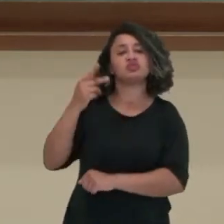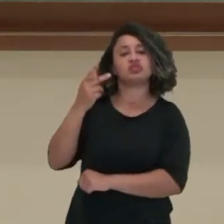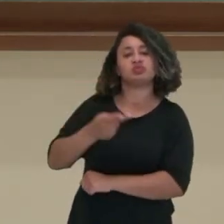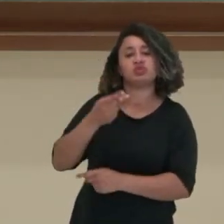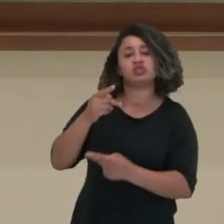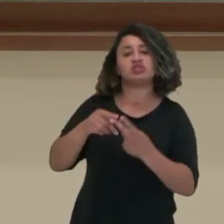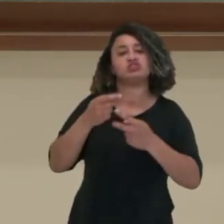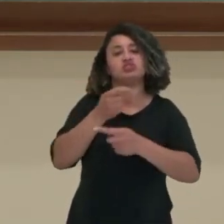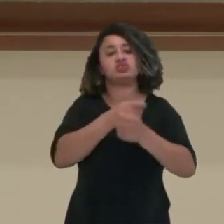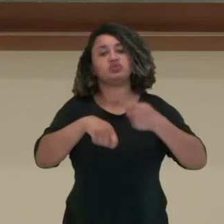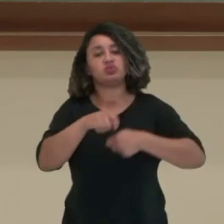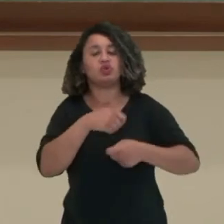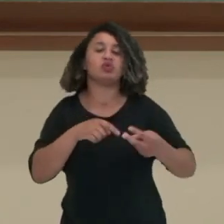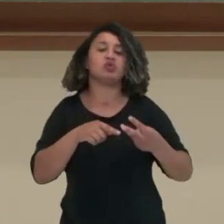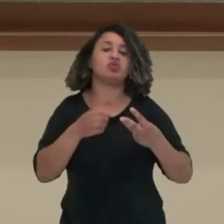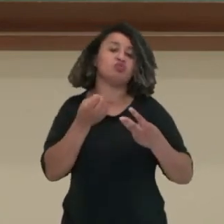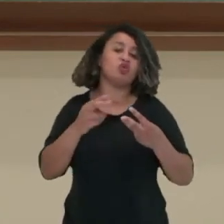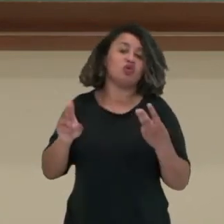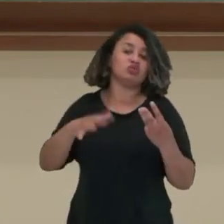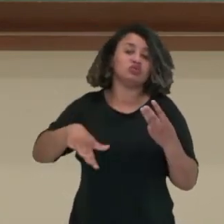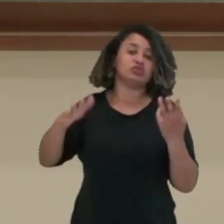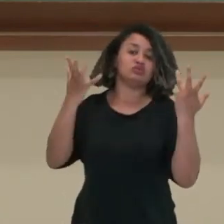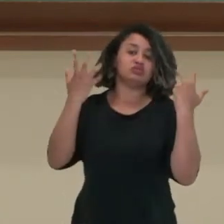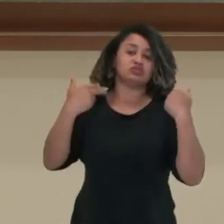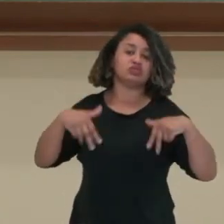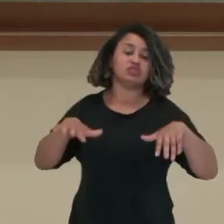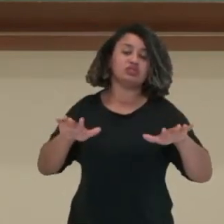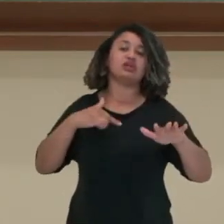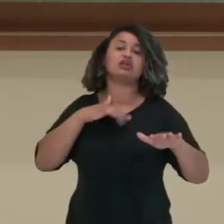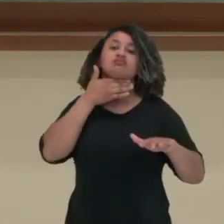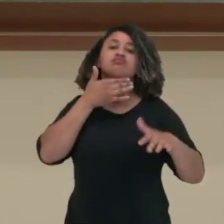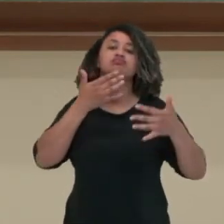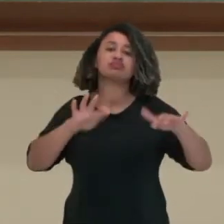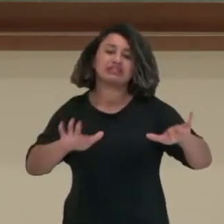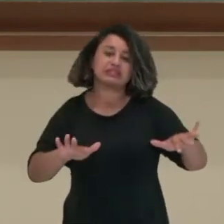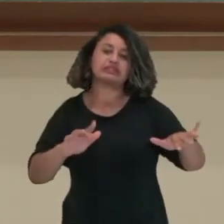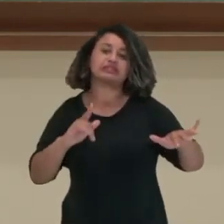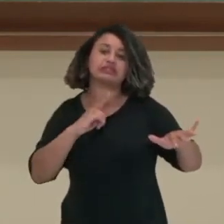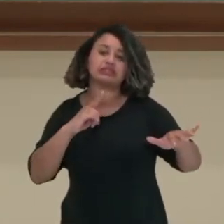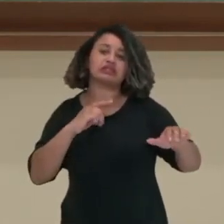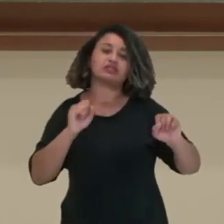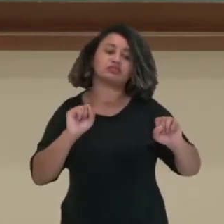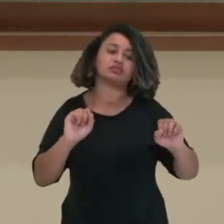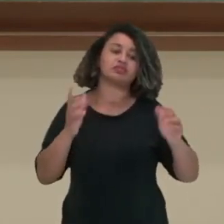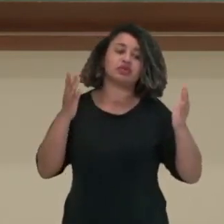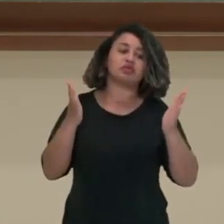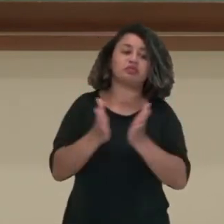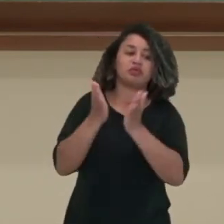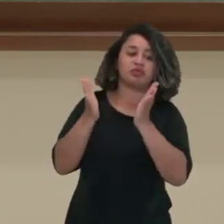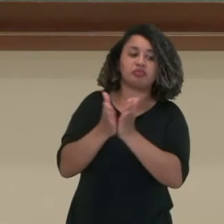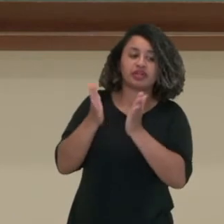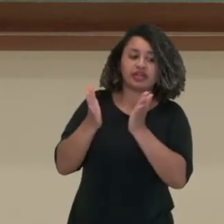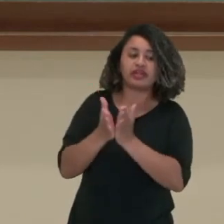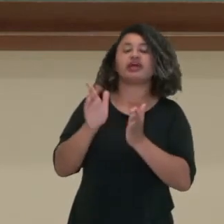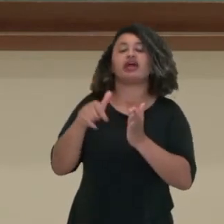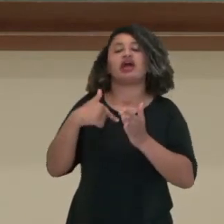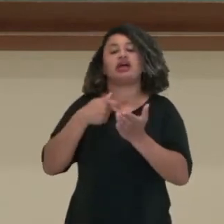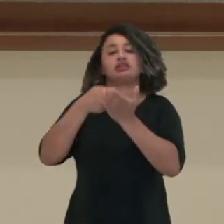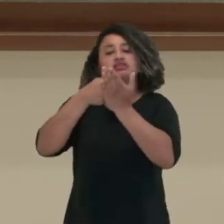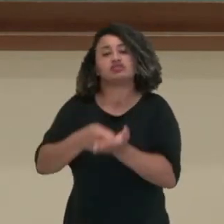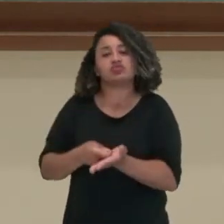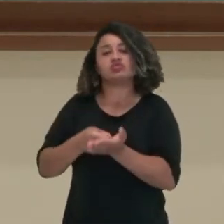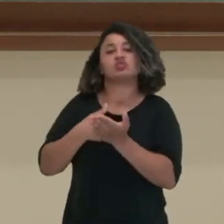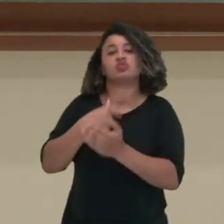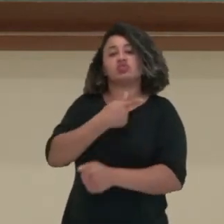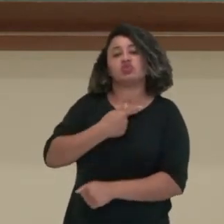econômico ou natural, em uma crise humanitária, isso é a pobreza, isso é ditaduras,